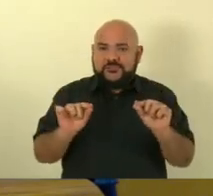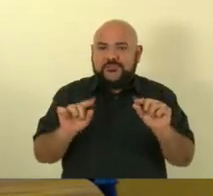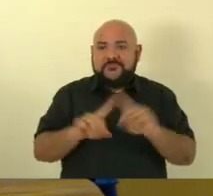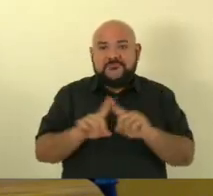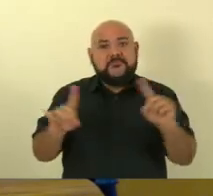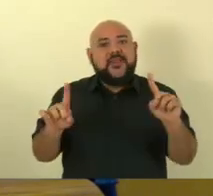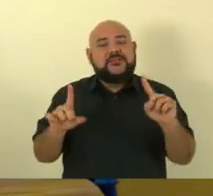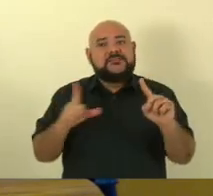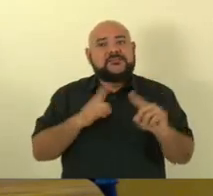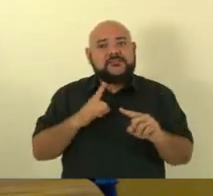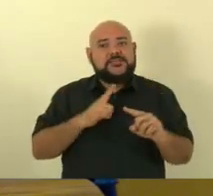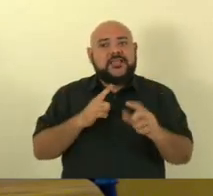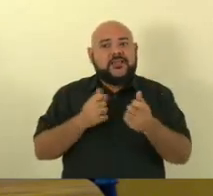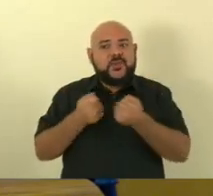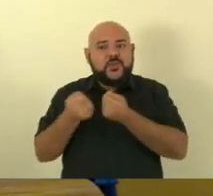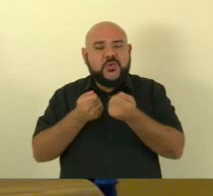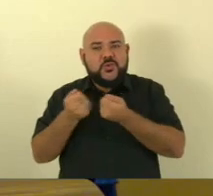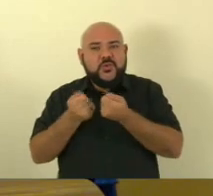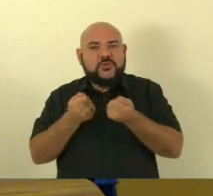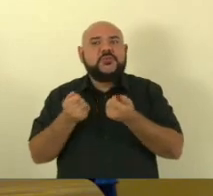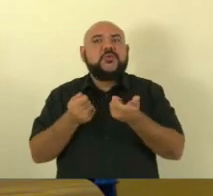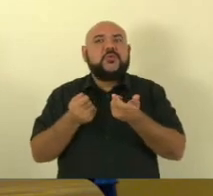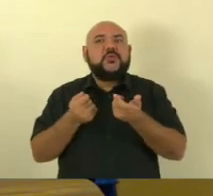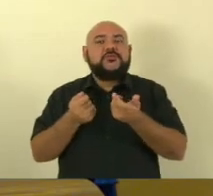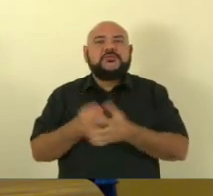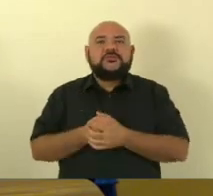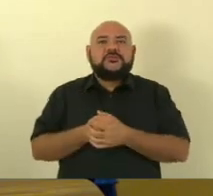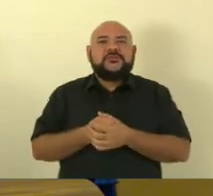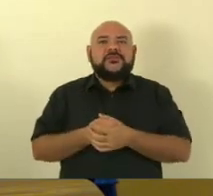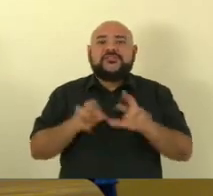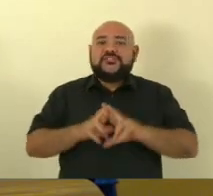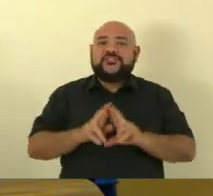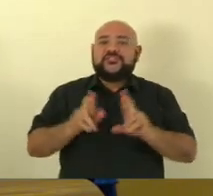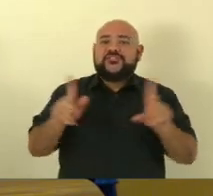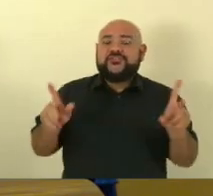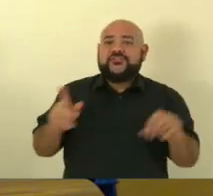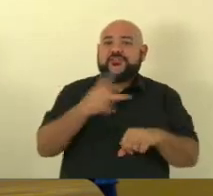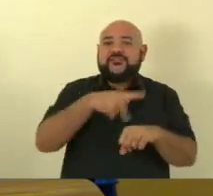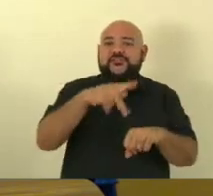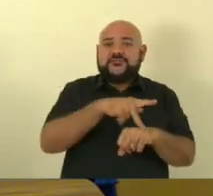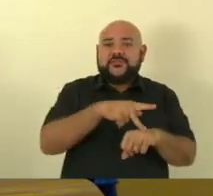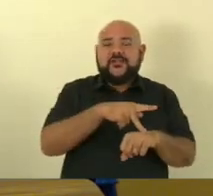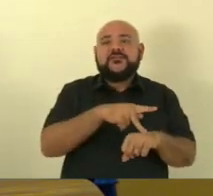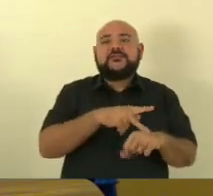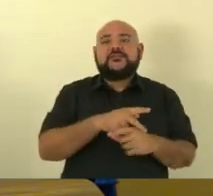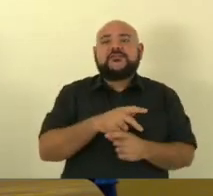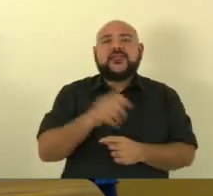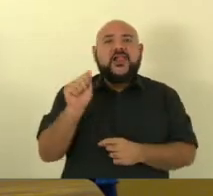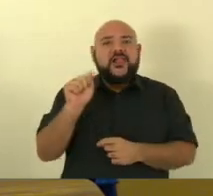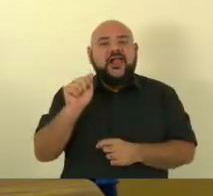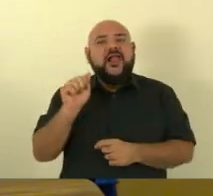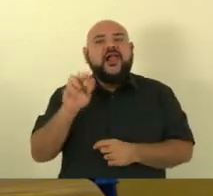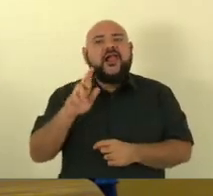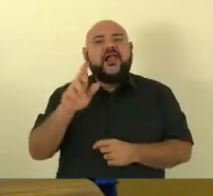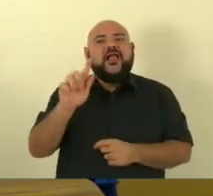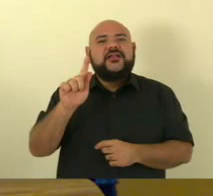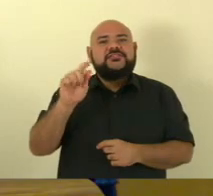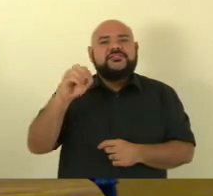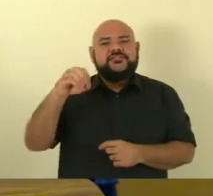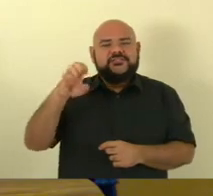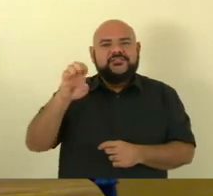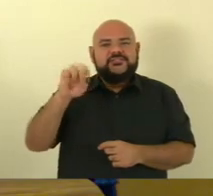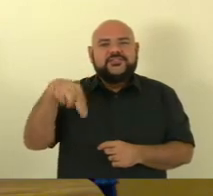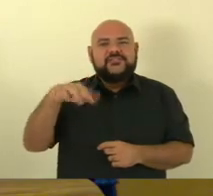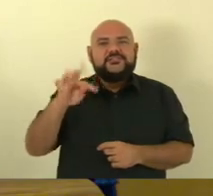a inflação controlada e não o acontece em países como Argentina Venezuela e outros para que aí sim a gente